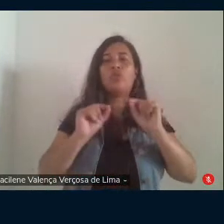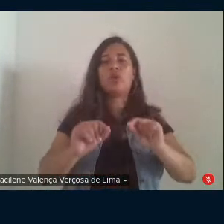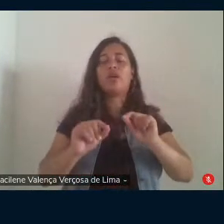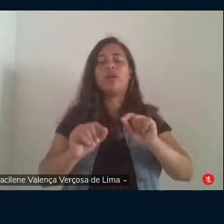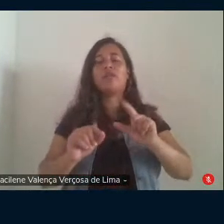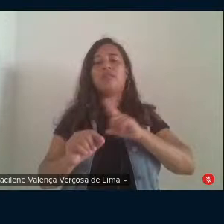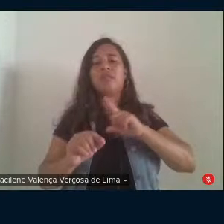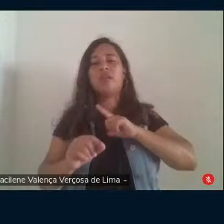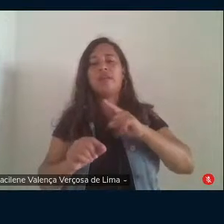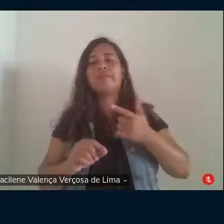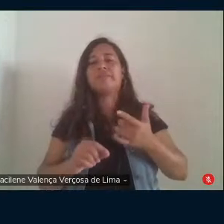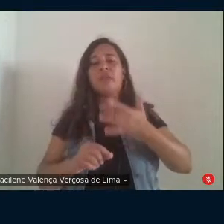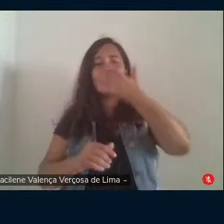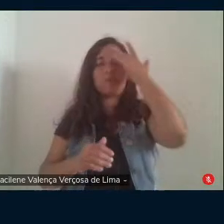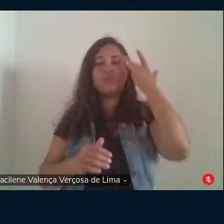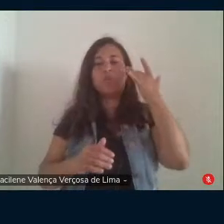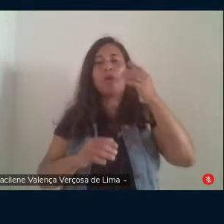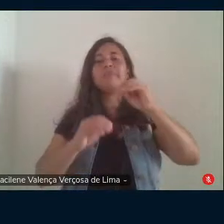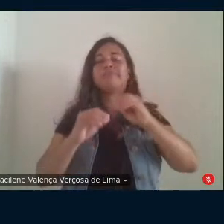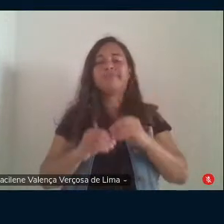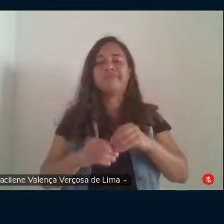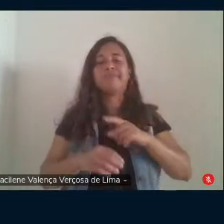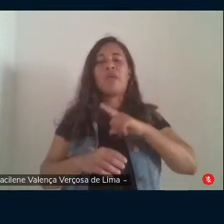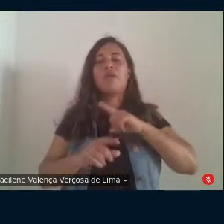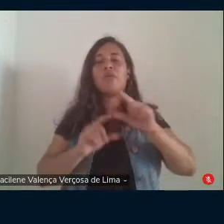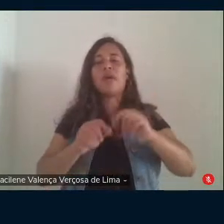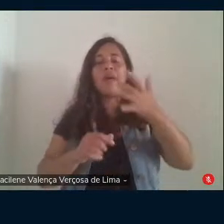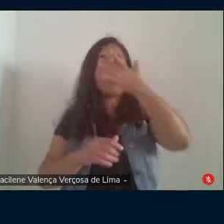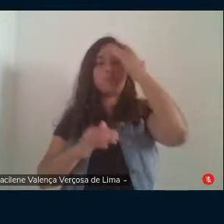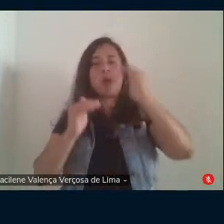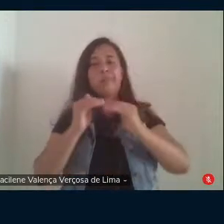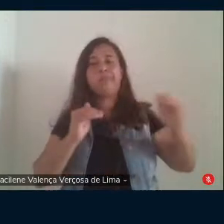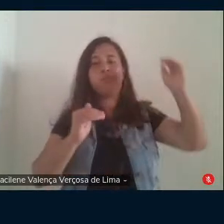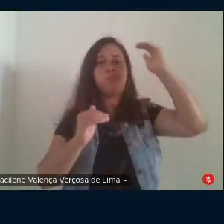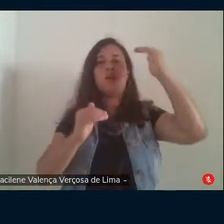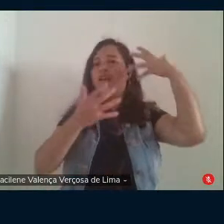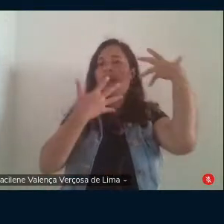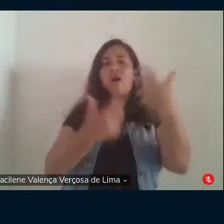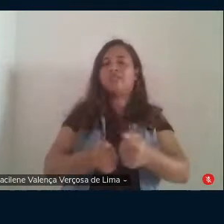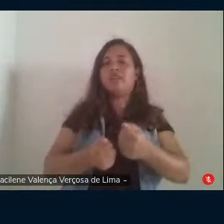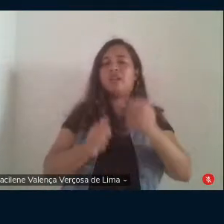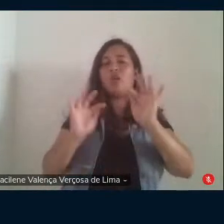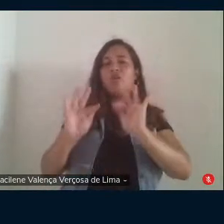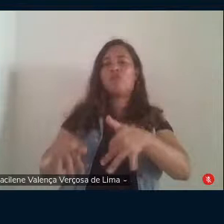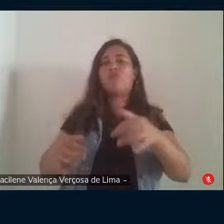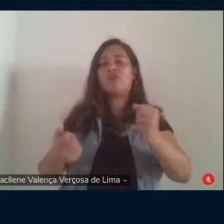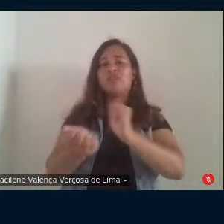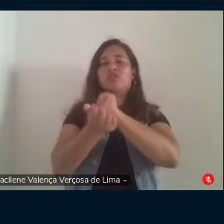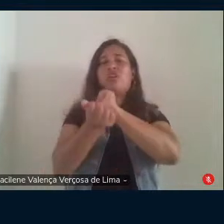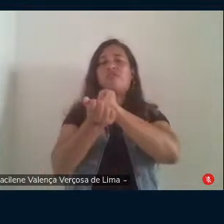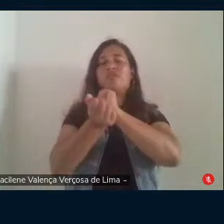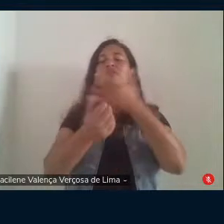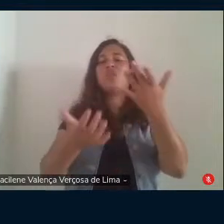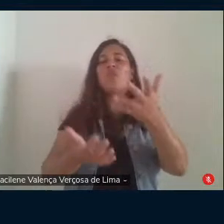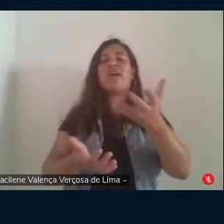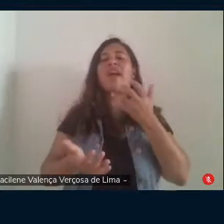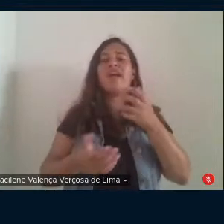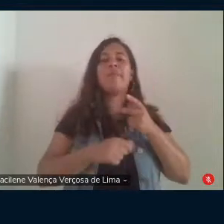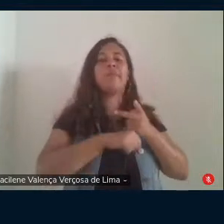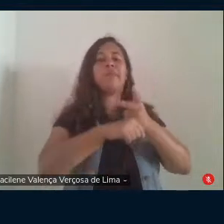daquele levante. Logicamente, as elites que nunca aceitaram o fim da escravidão e procuram a todo custo